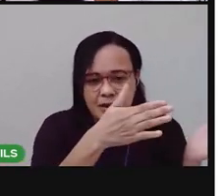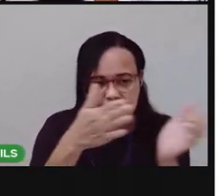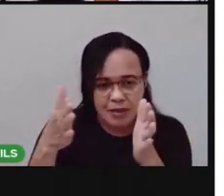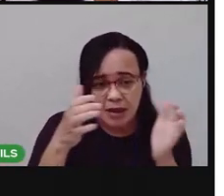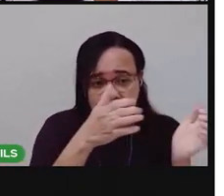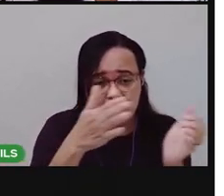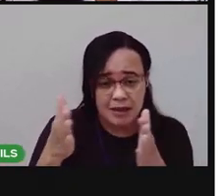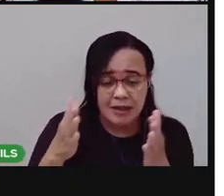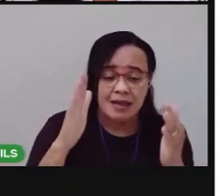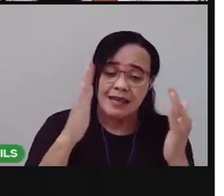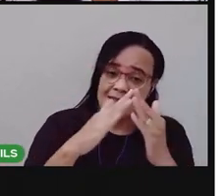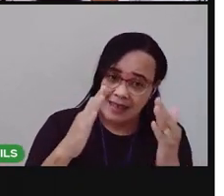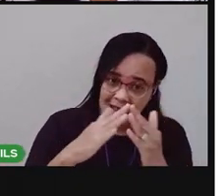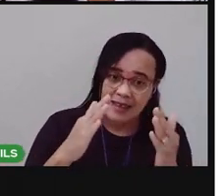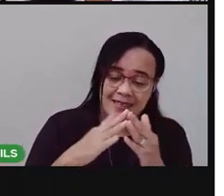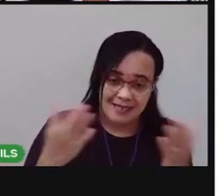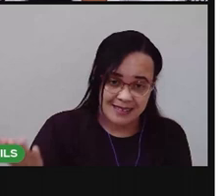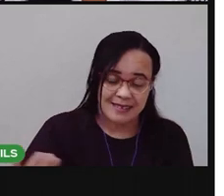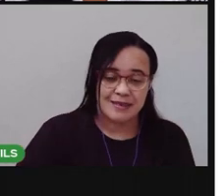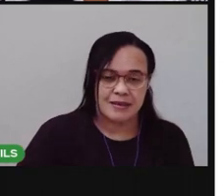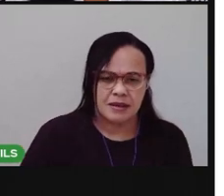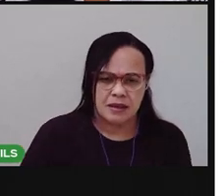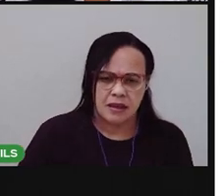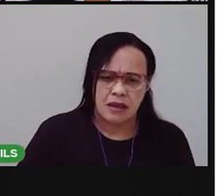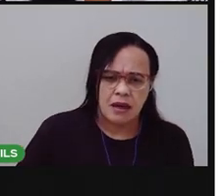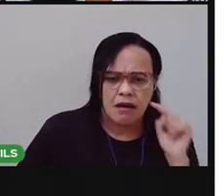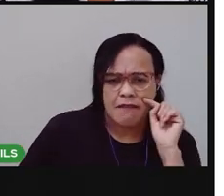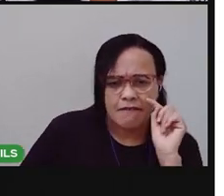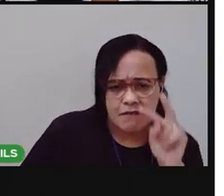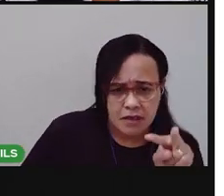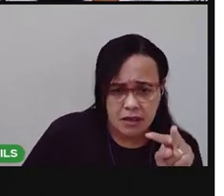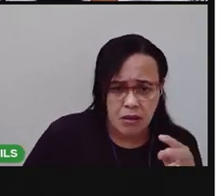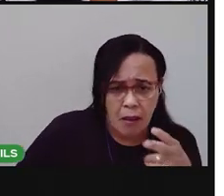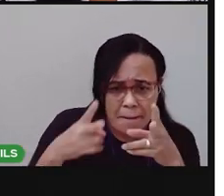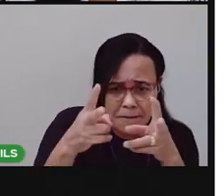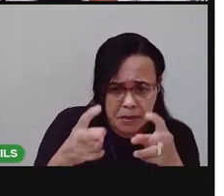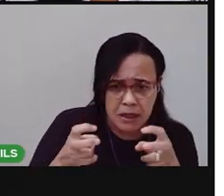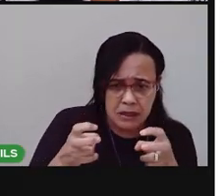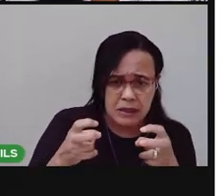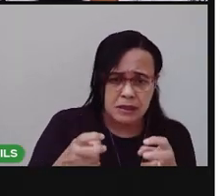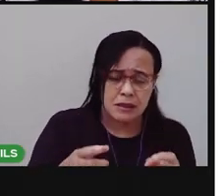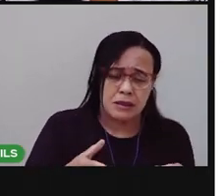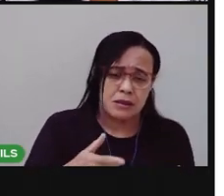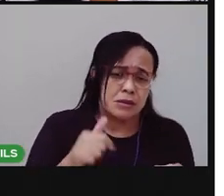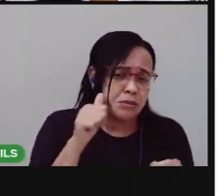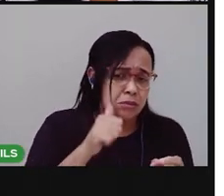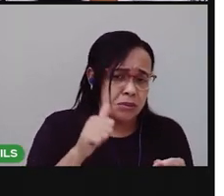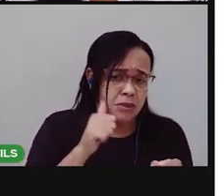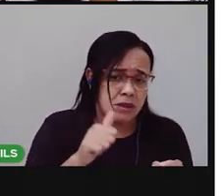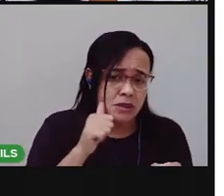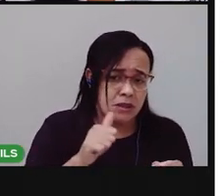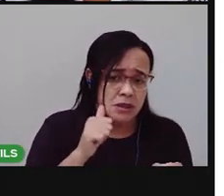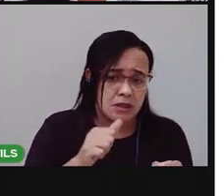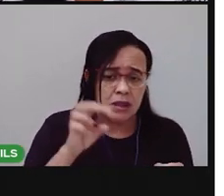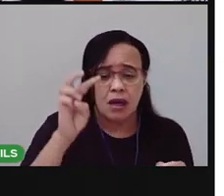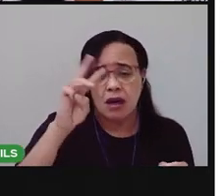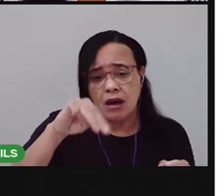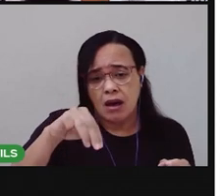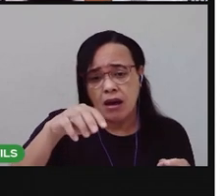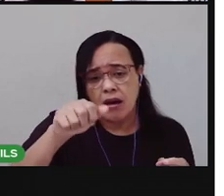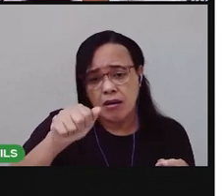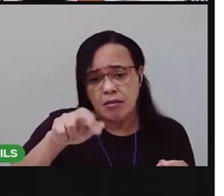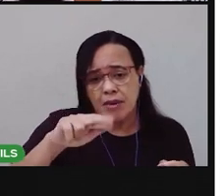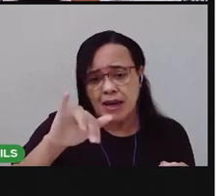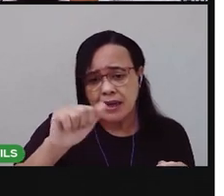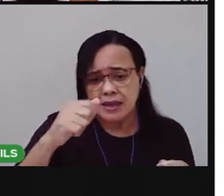Vocês perceberam a expressão facial que a personagem do vídeo, né? A Maria fazia. Você